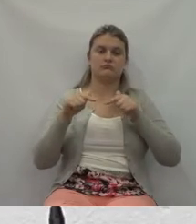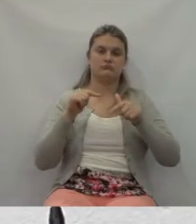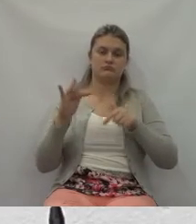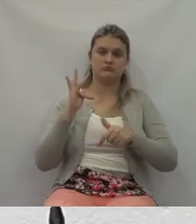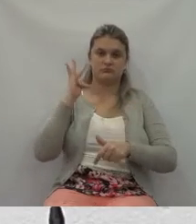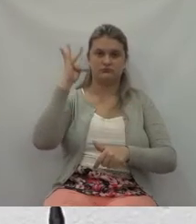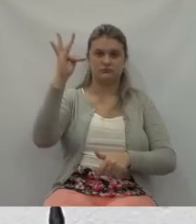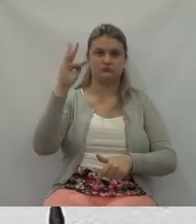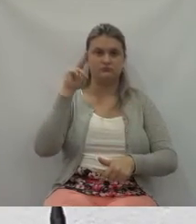Muito obrigado a todos.